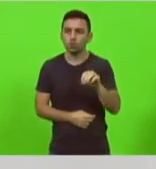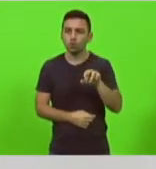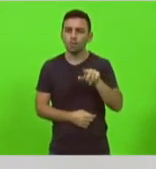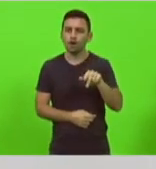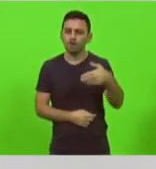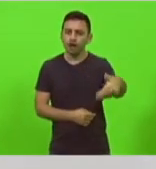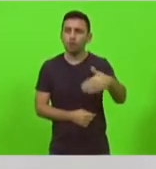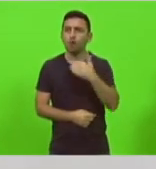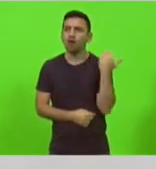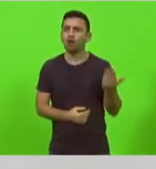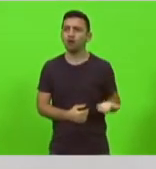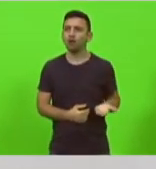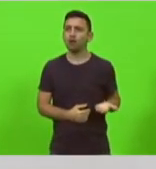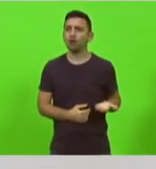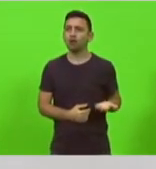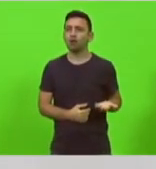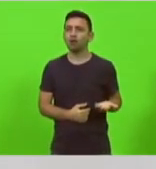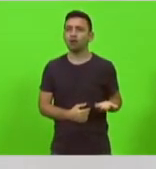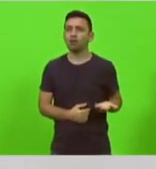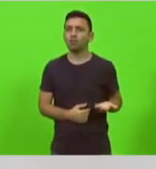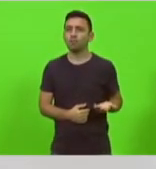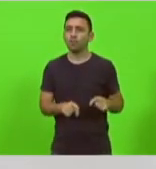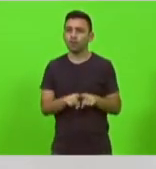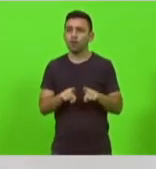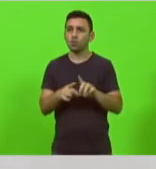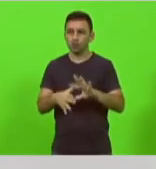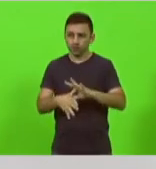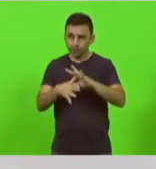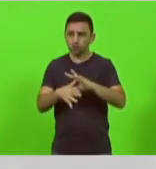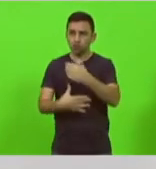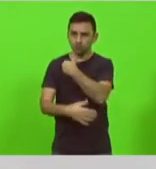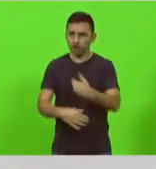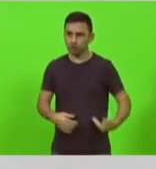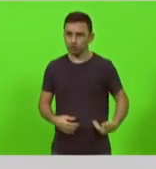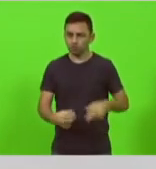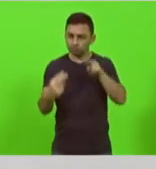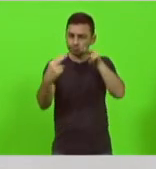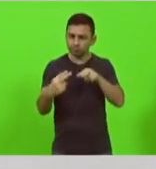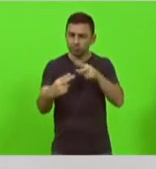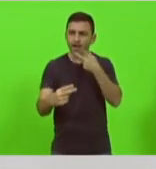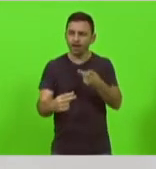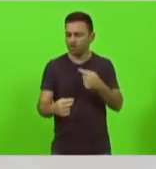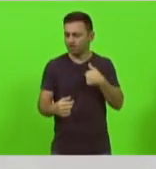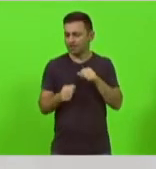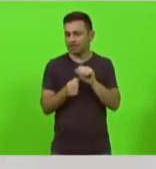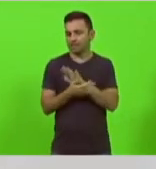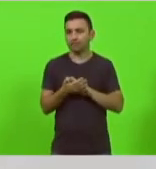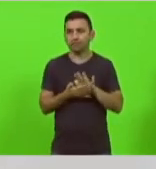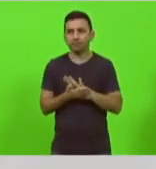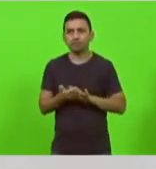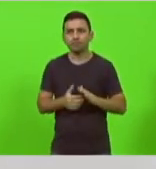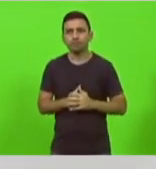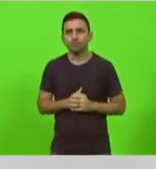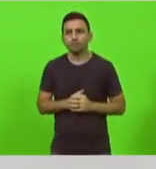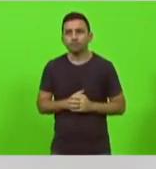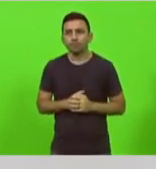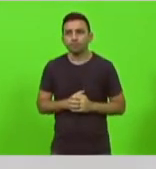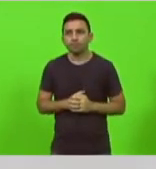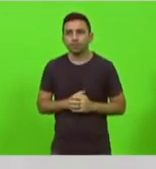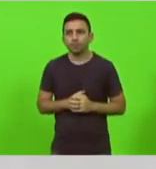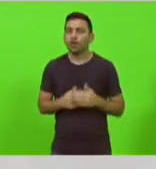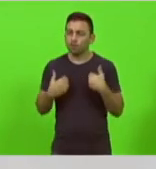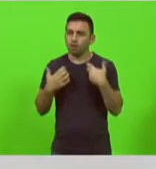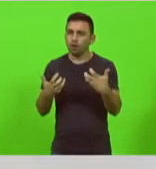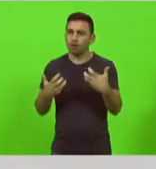hospital eu quero que o nosso líder do governo fale no olho do Alfredo que não vai fazer nada eu quero isso